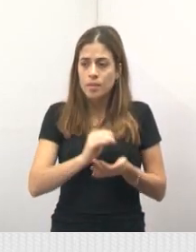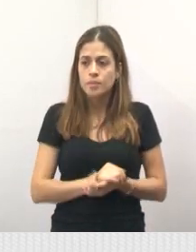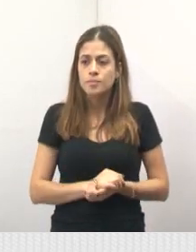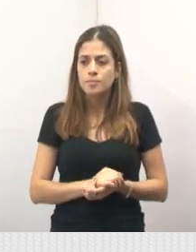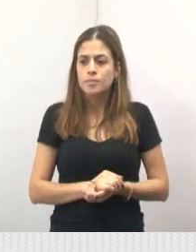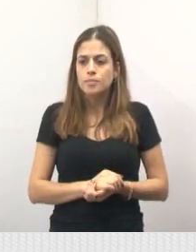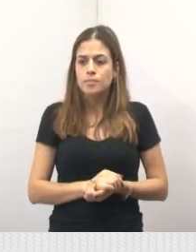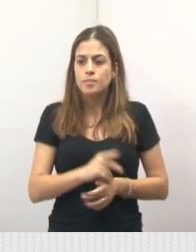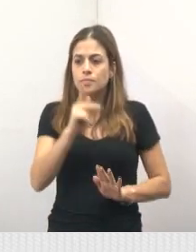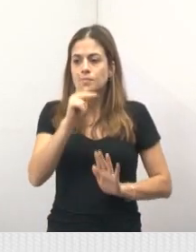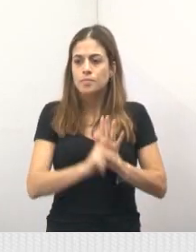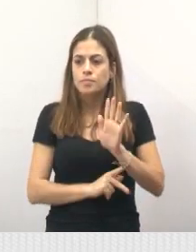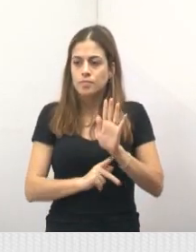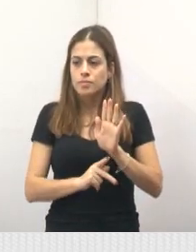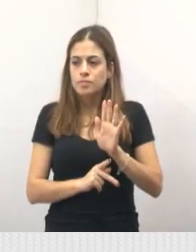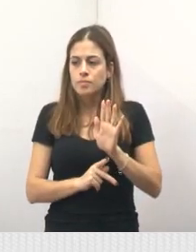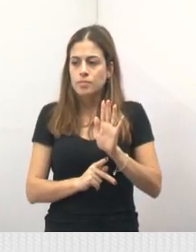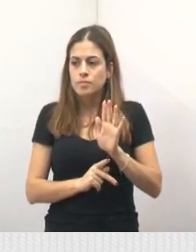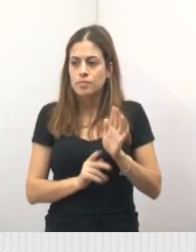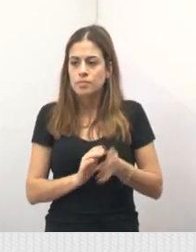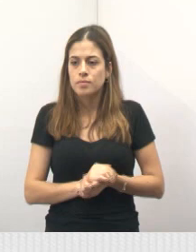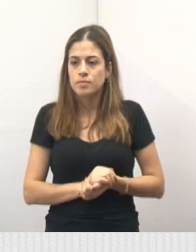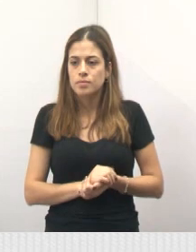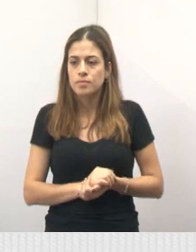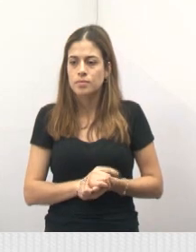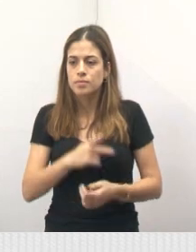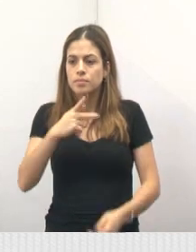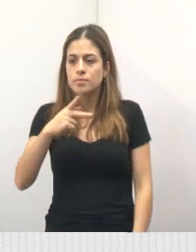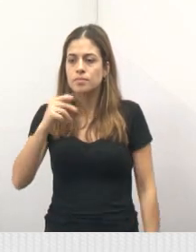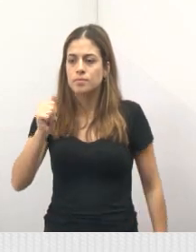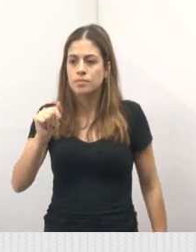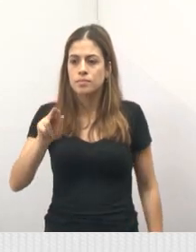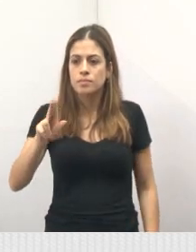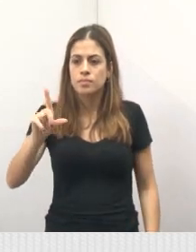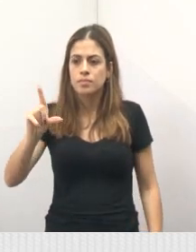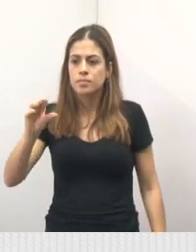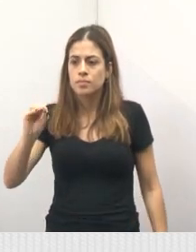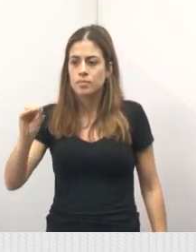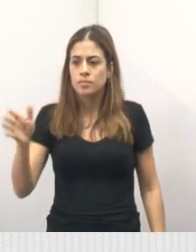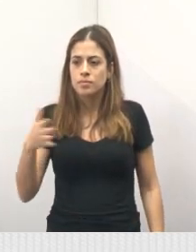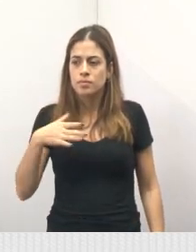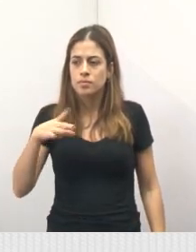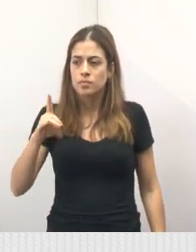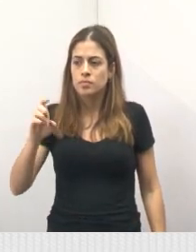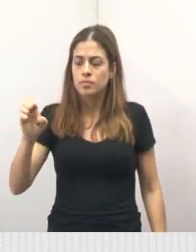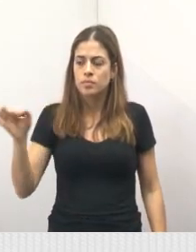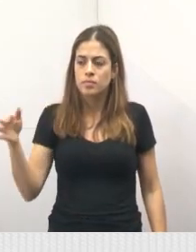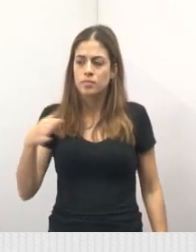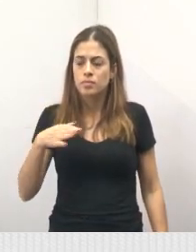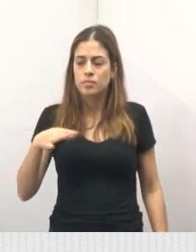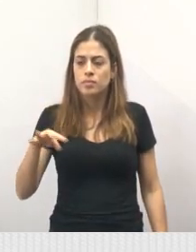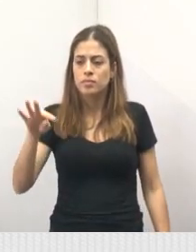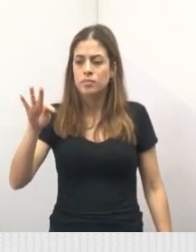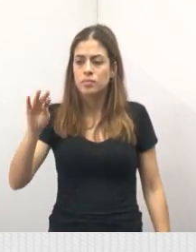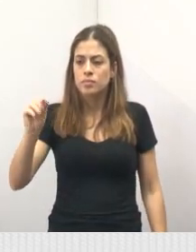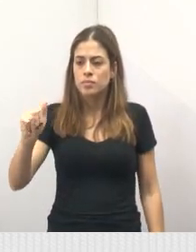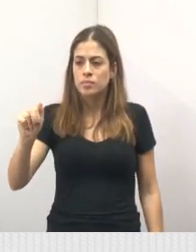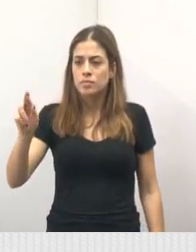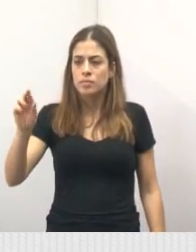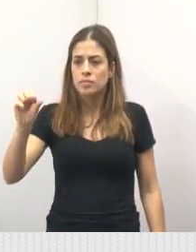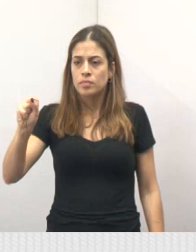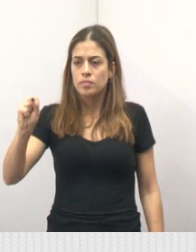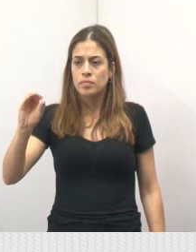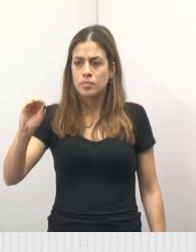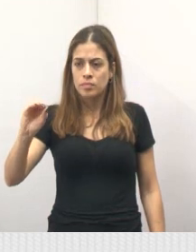a um projeto como o amigo Paulo de Tarso, fisioterapeuta, para que a gente possa fazer um evento cultural